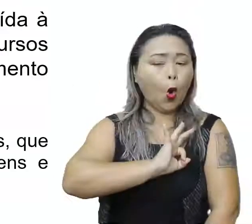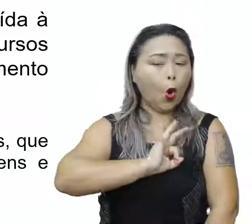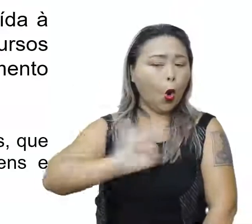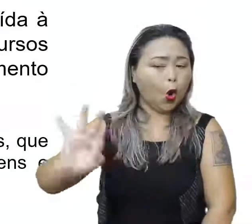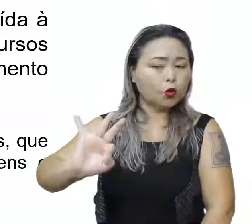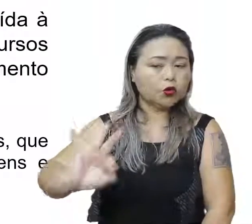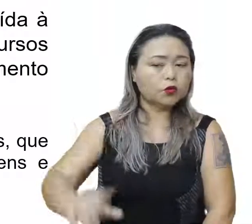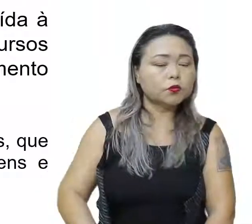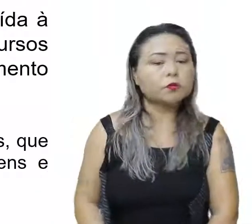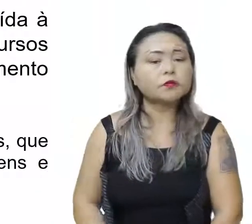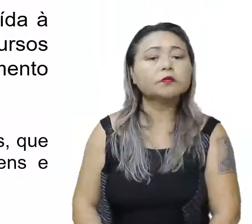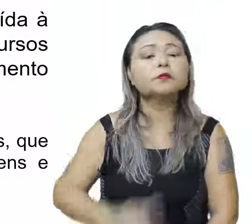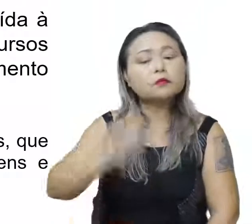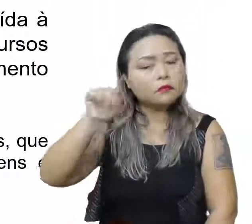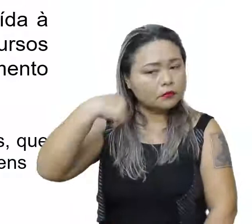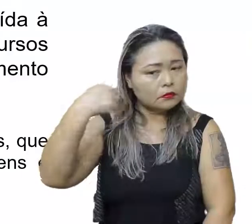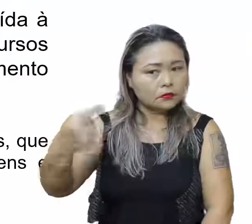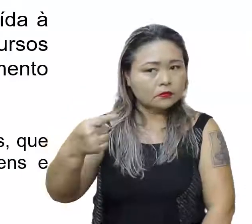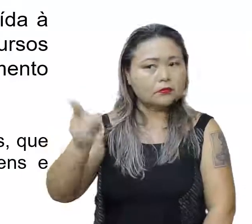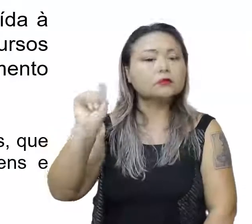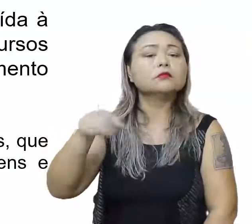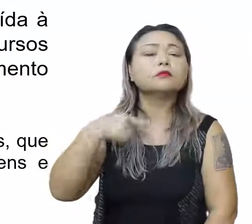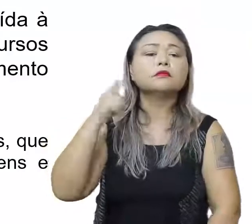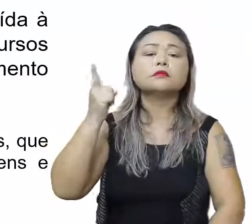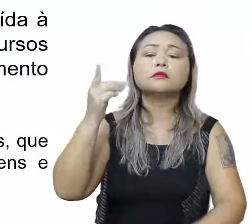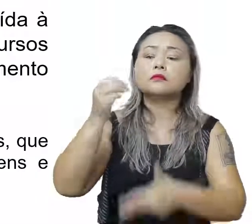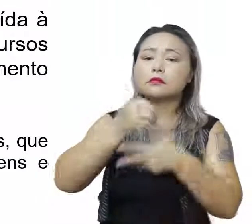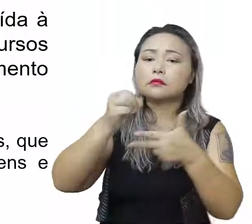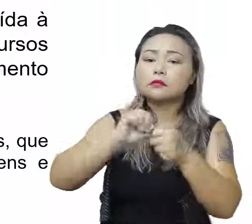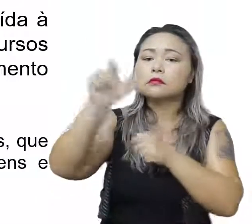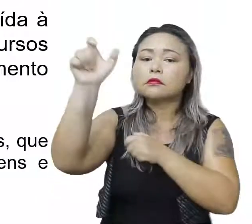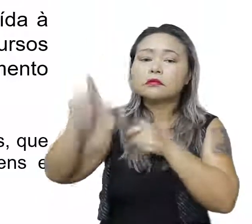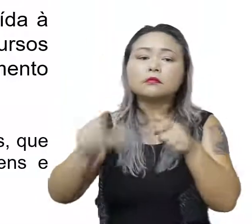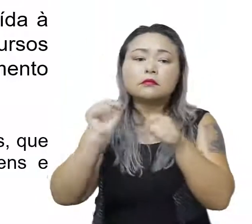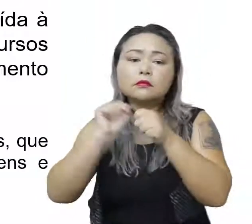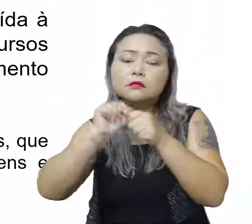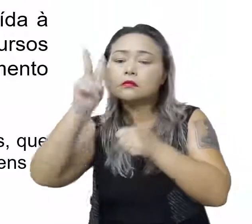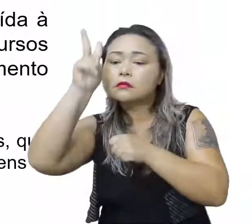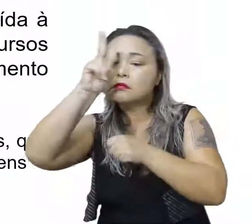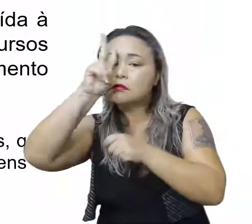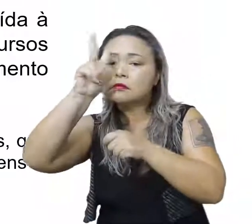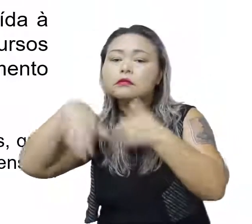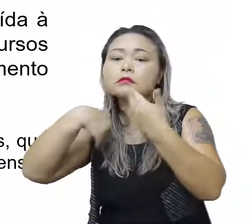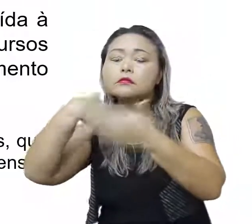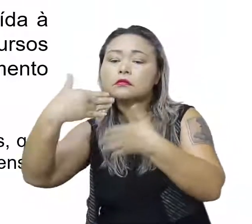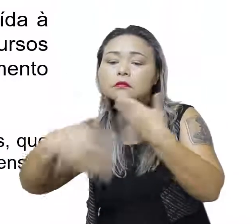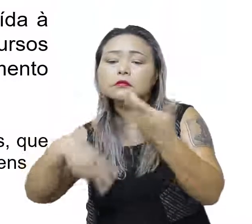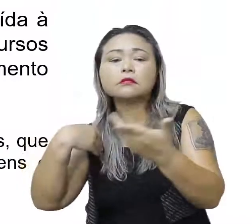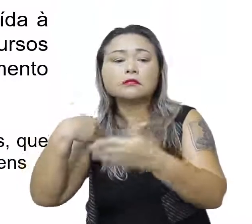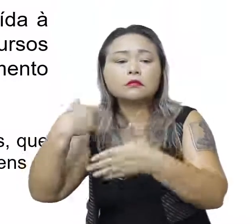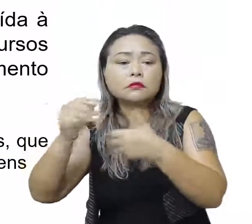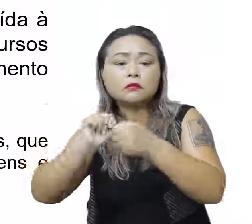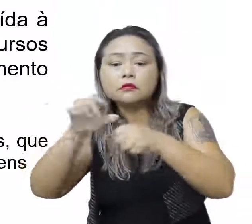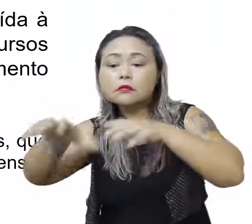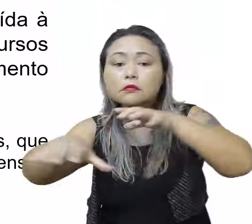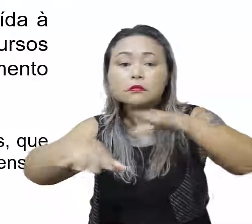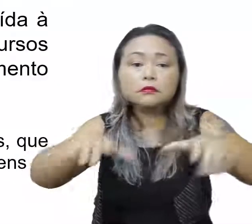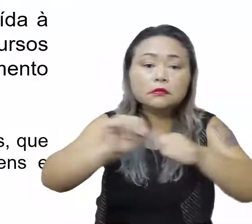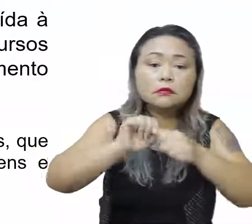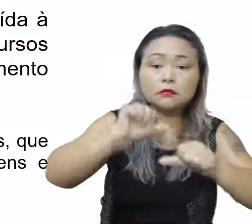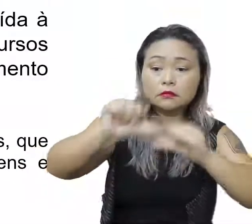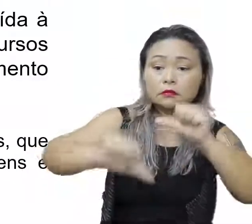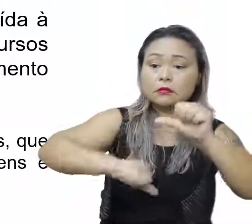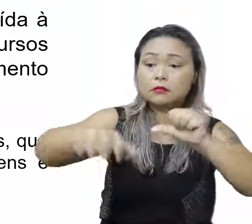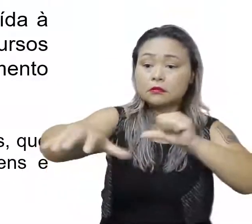Vamos a, a próxima, Enem, o homem construiu sua história por meio da constante processo de ocupação e